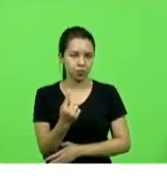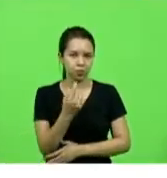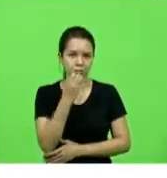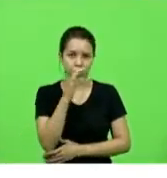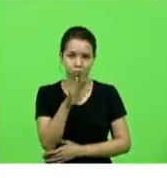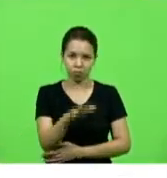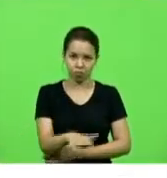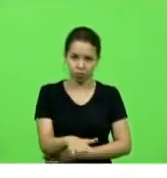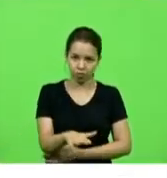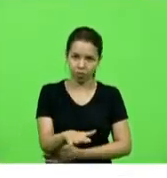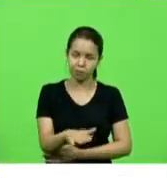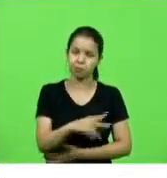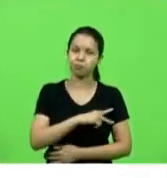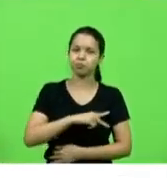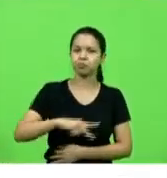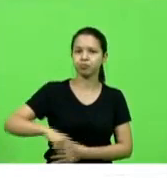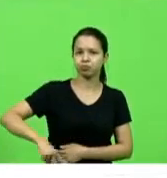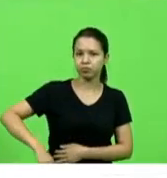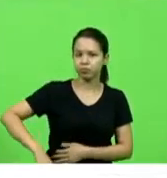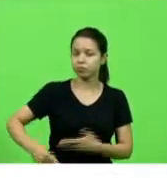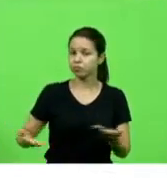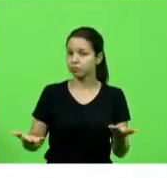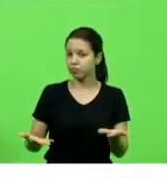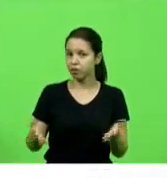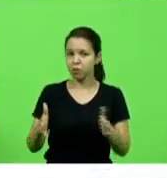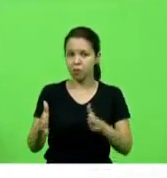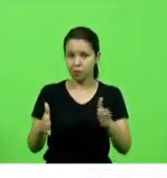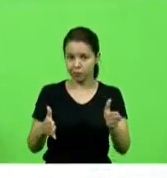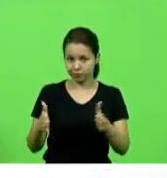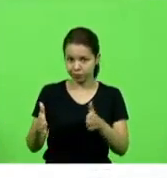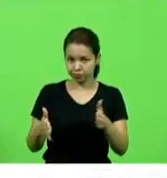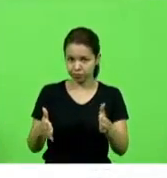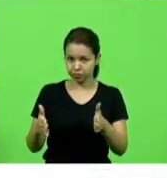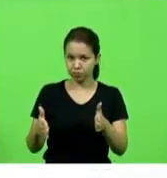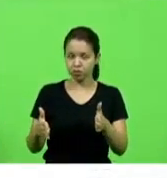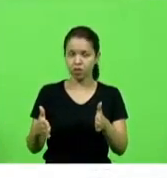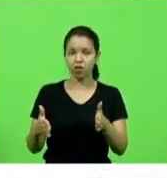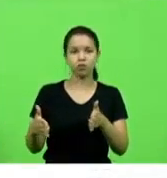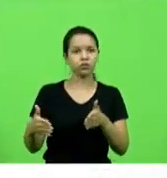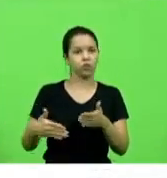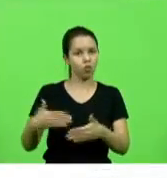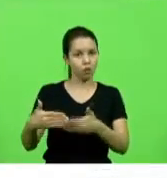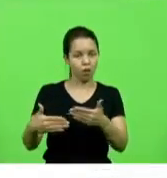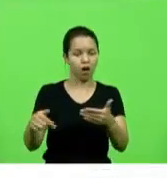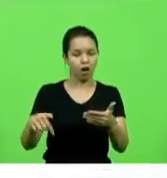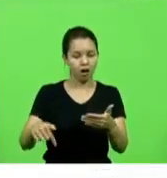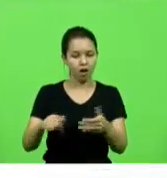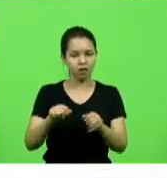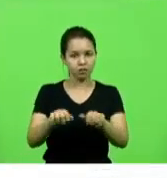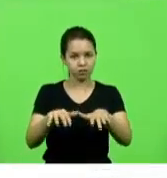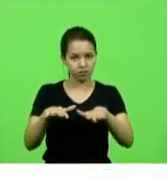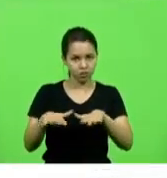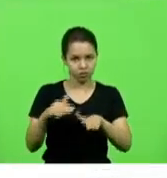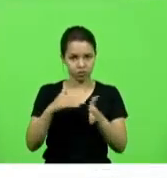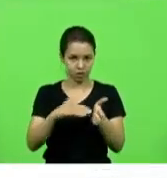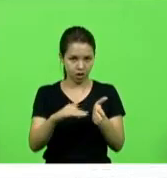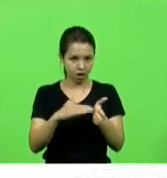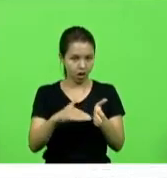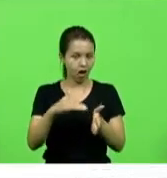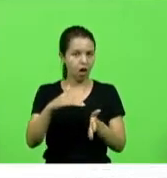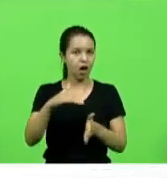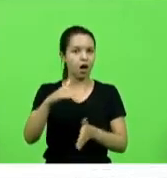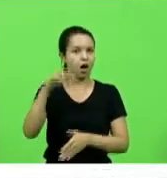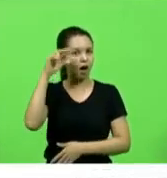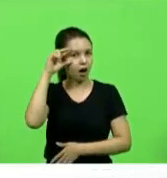presidente nesse momento berlanda que vem conduzindo essa sessão ao secretário alba que faz